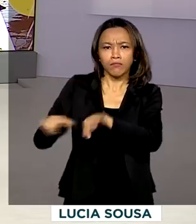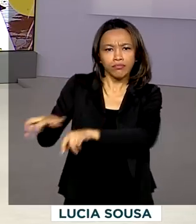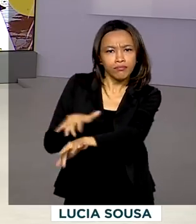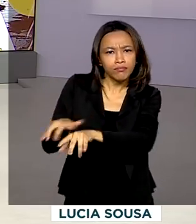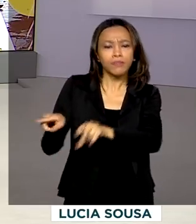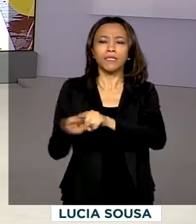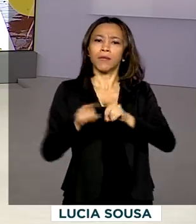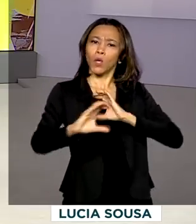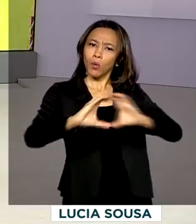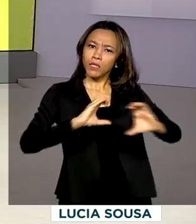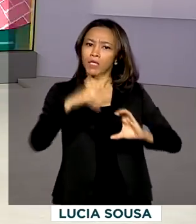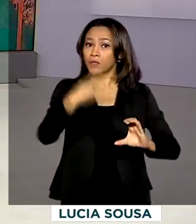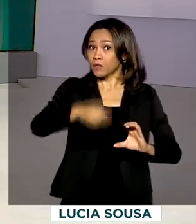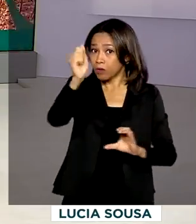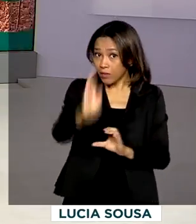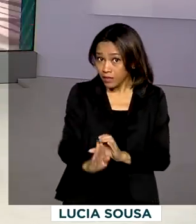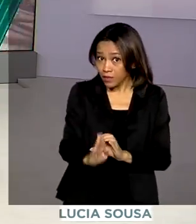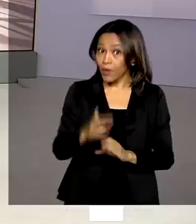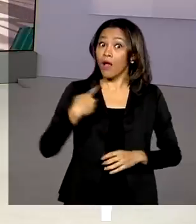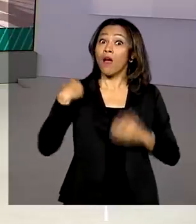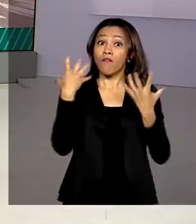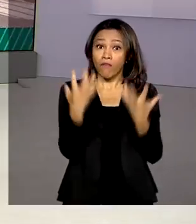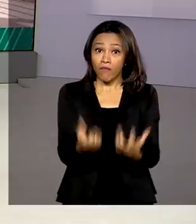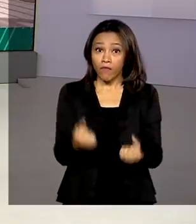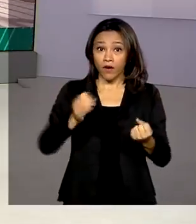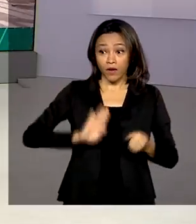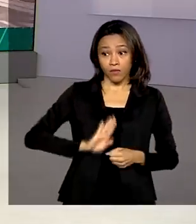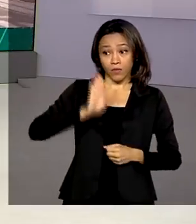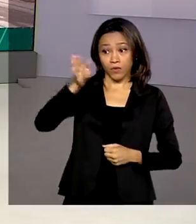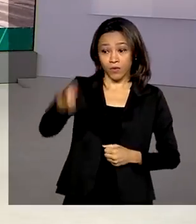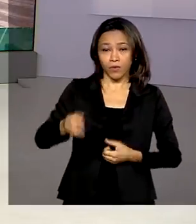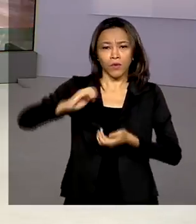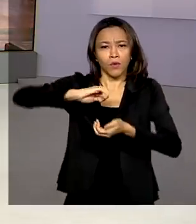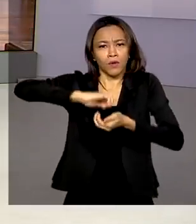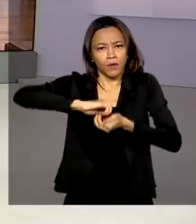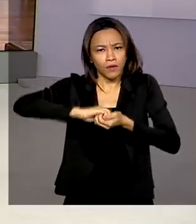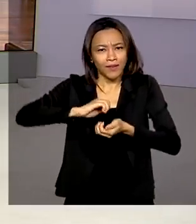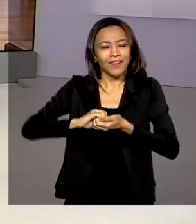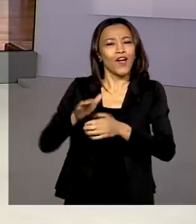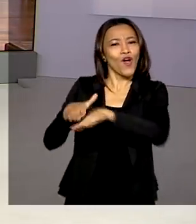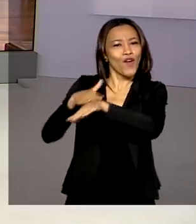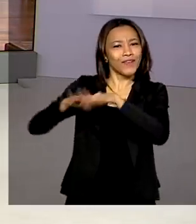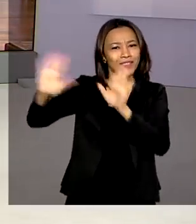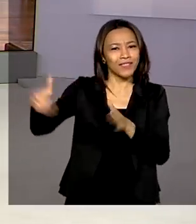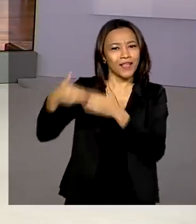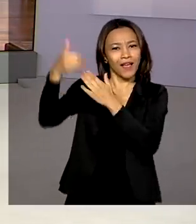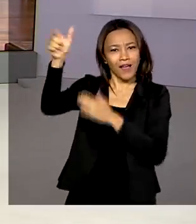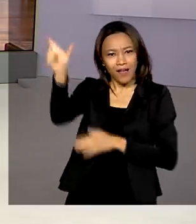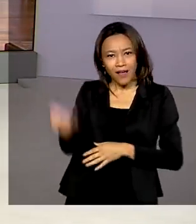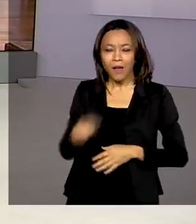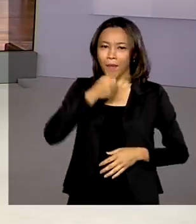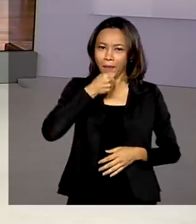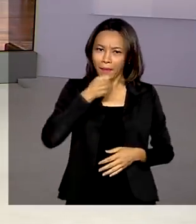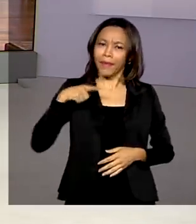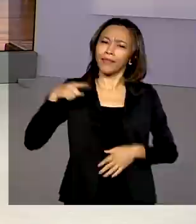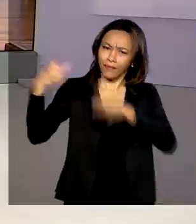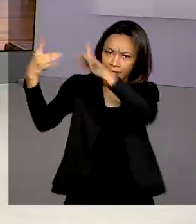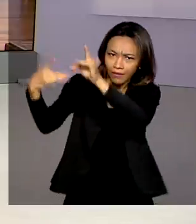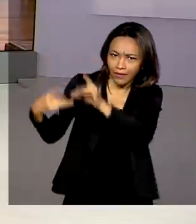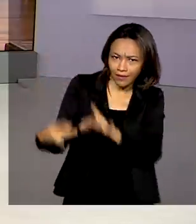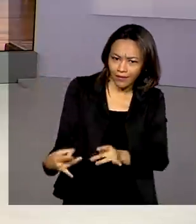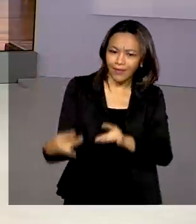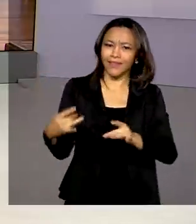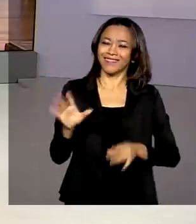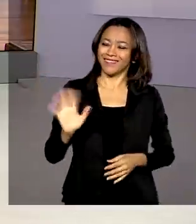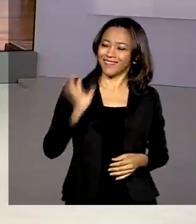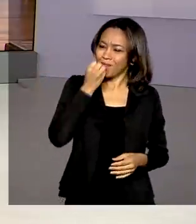Telecomunicações no Brasil. A gente vai agora até o Itamaraty conversar com a repórter Selma Dias, que tem os detalhes. Bom